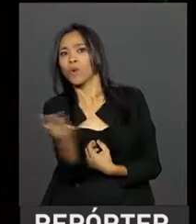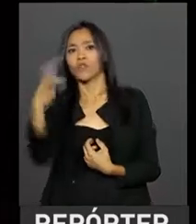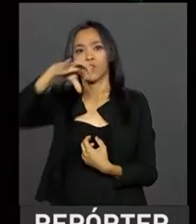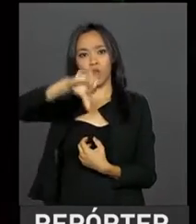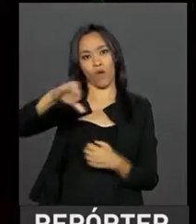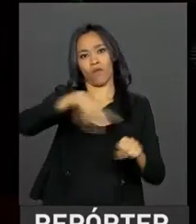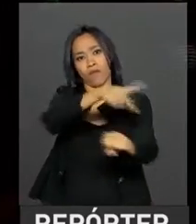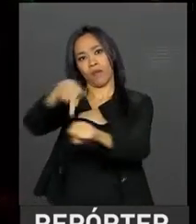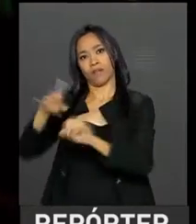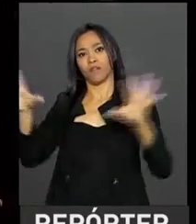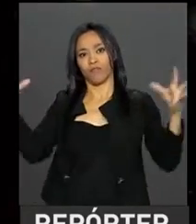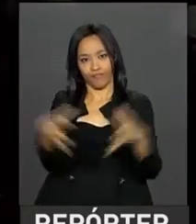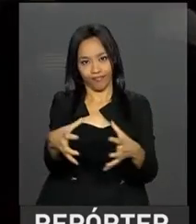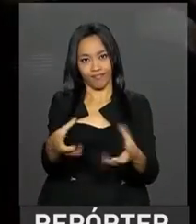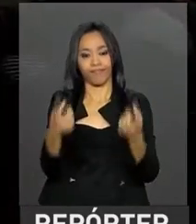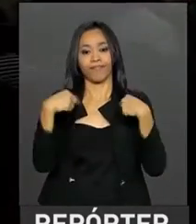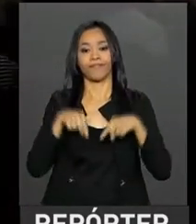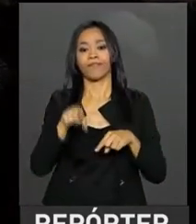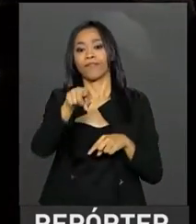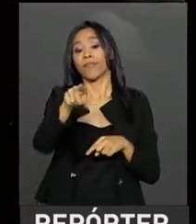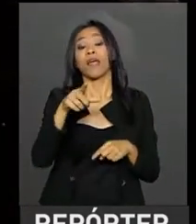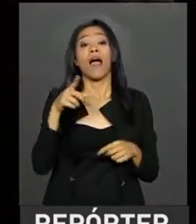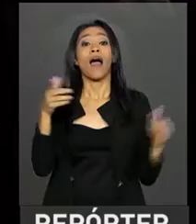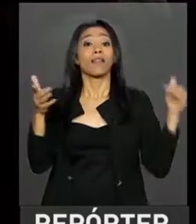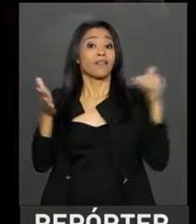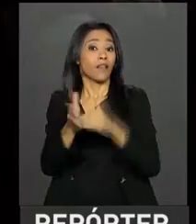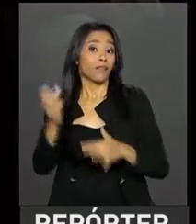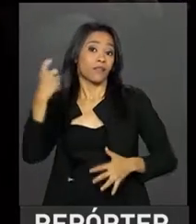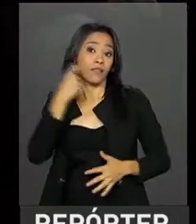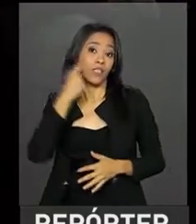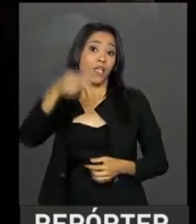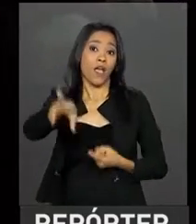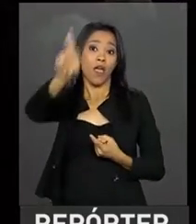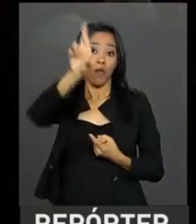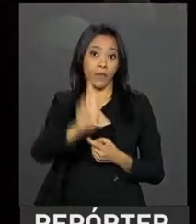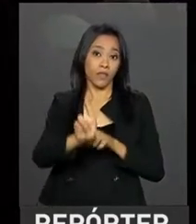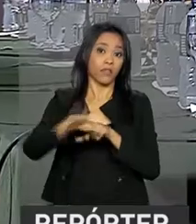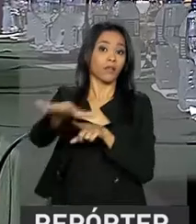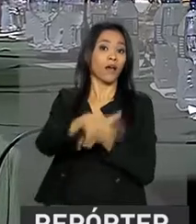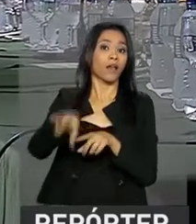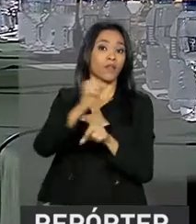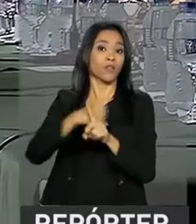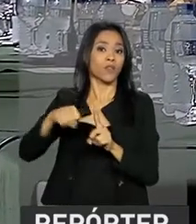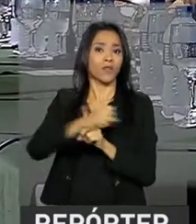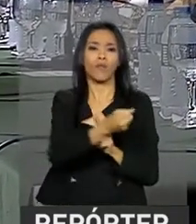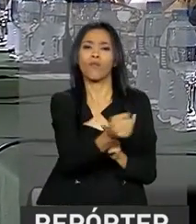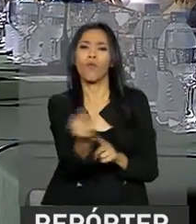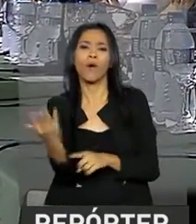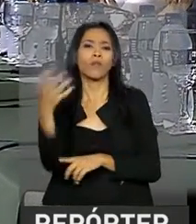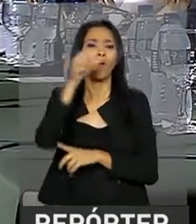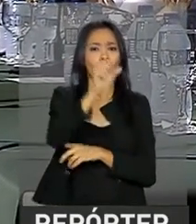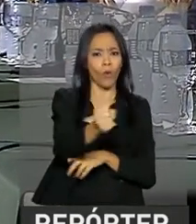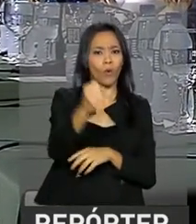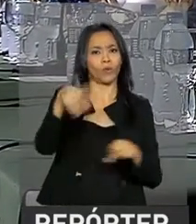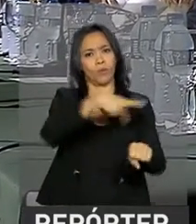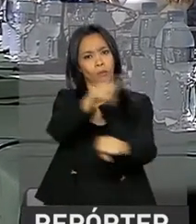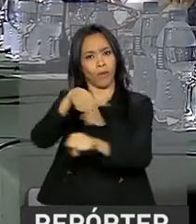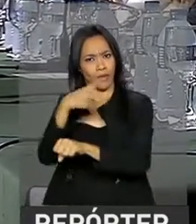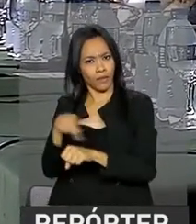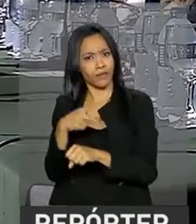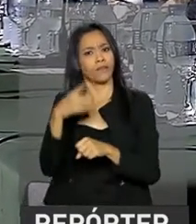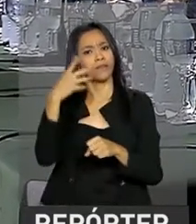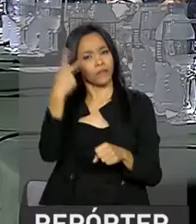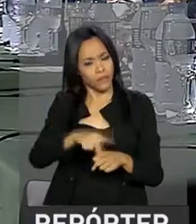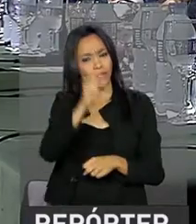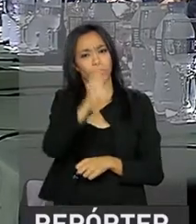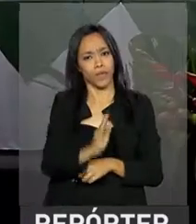O encontro reúne até sexta-feira representantes da área social de oito países além do Brasil que